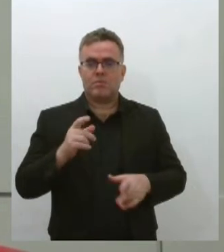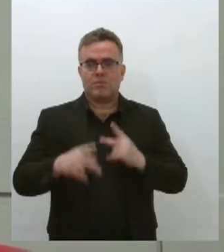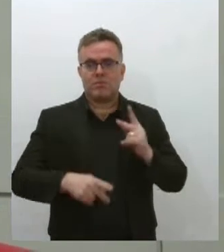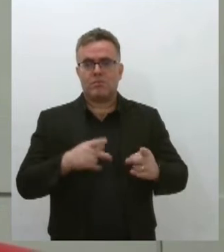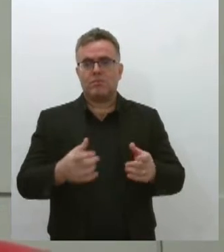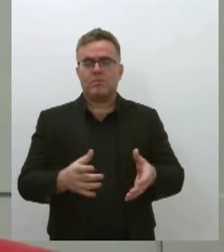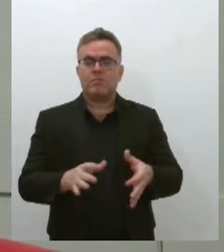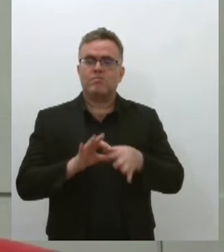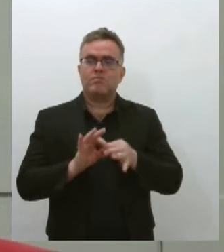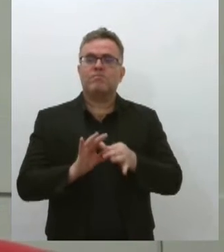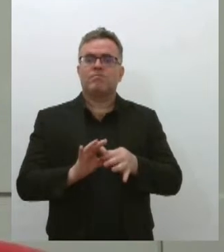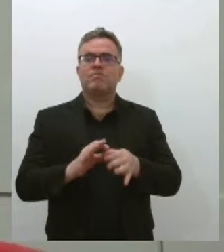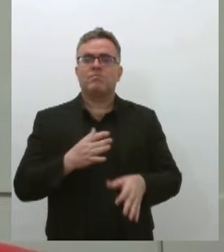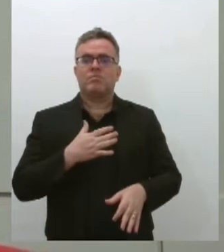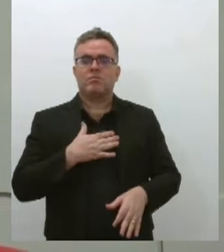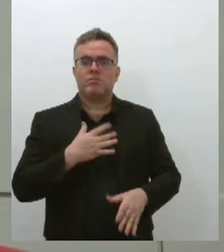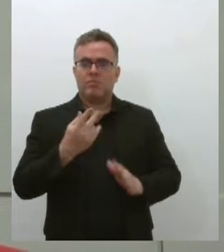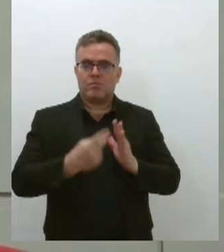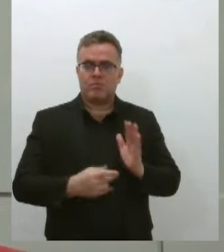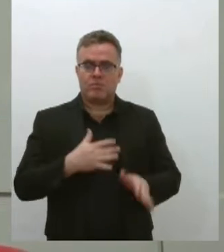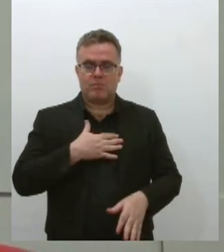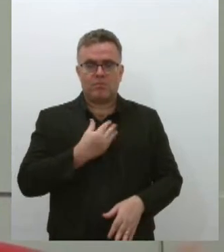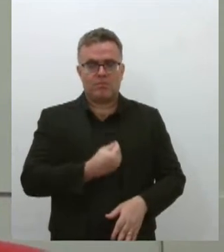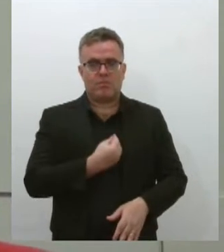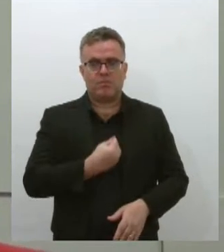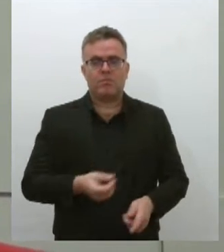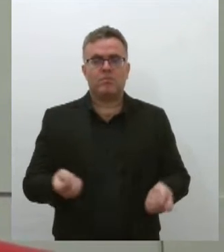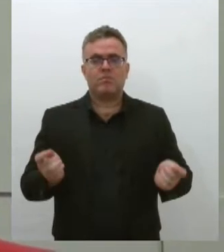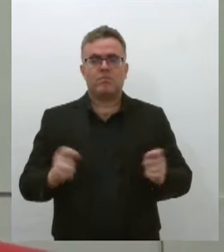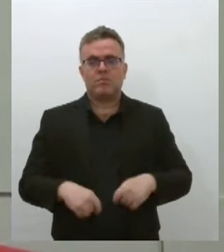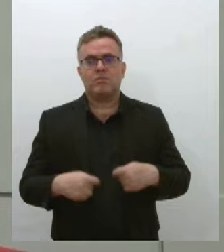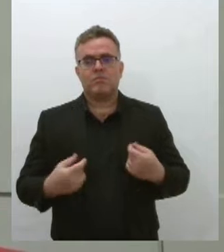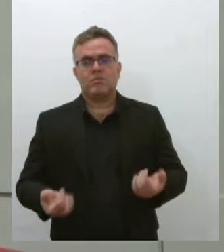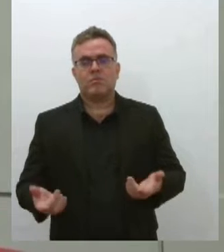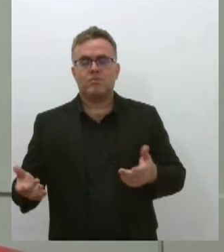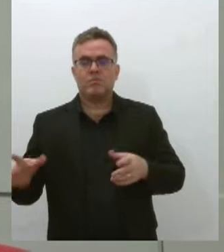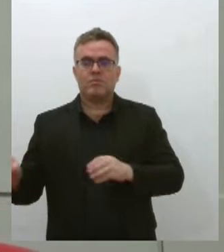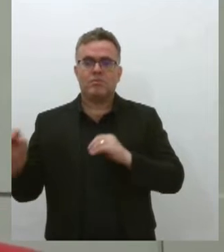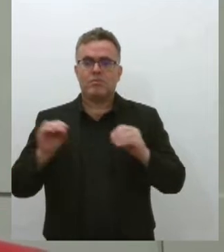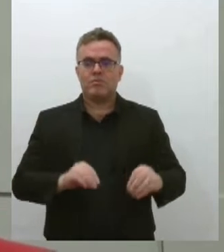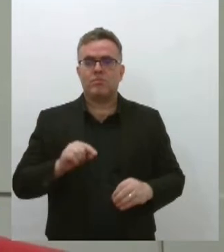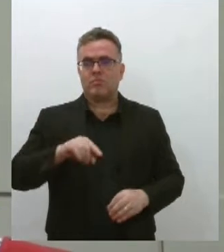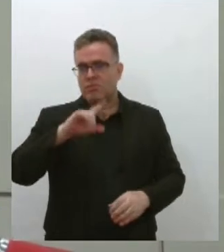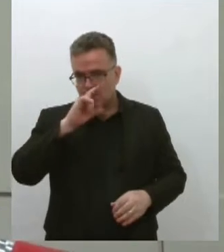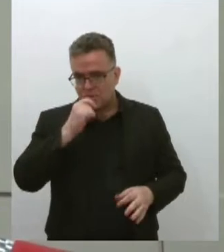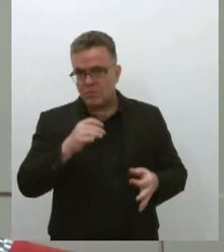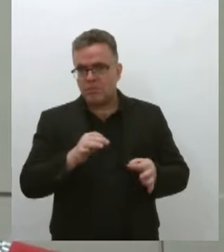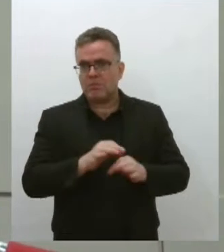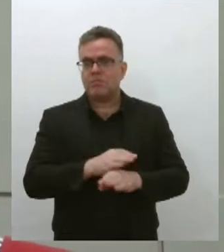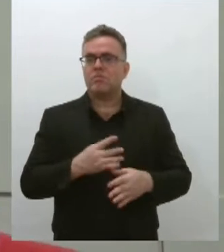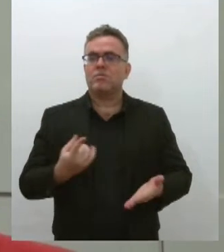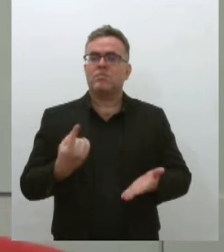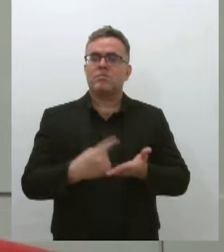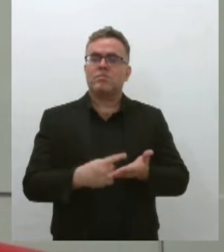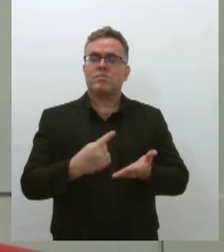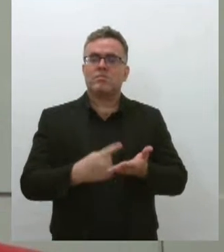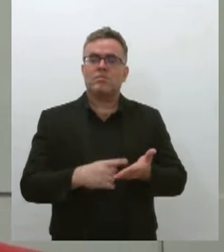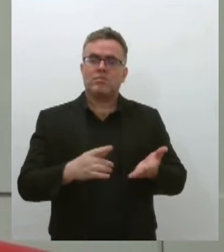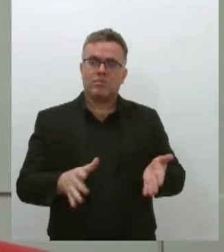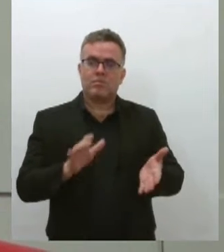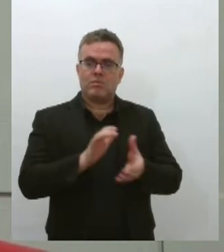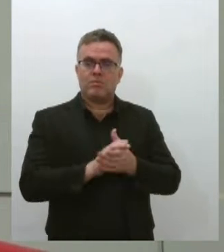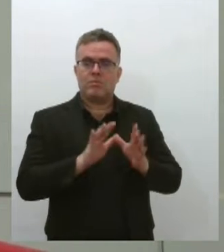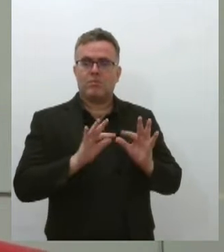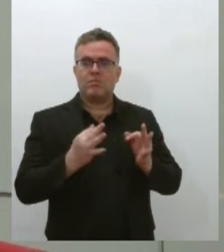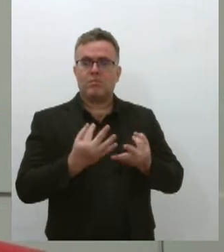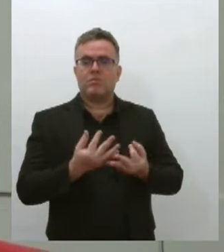com o meu projeto de vida, que foi me trazer para Aracaju, constituir minha família. E hoje